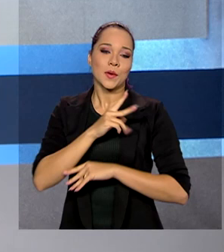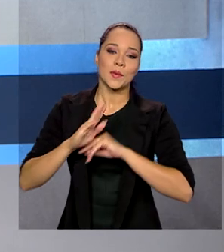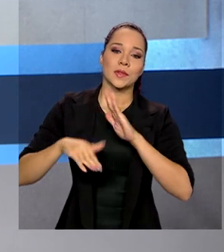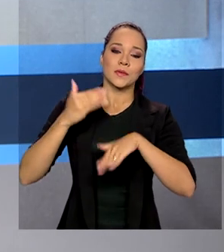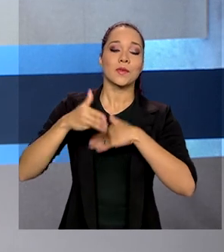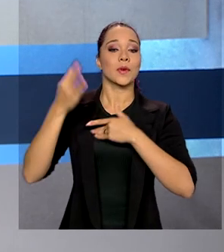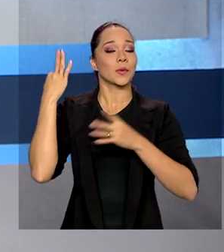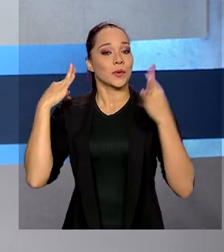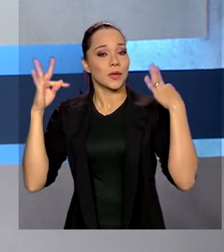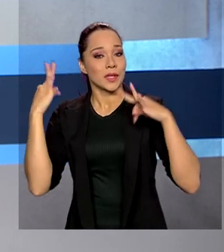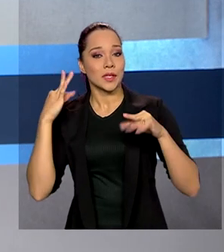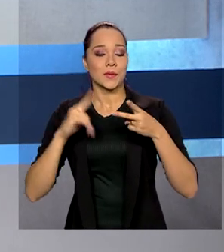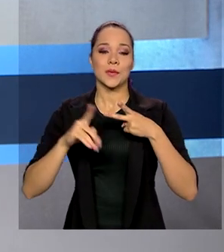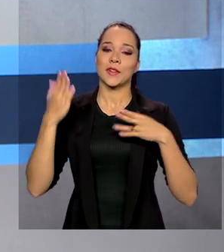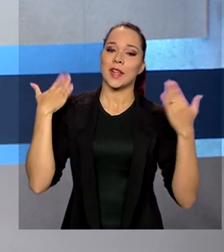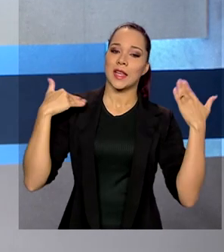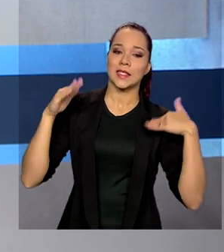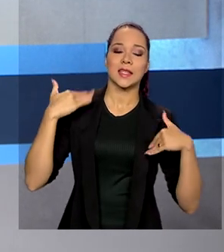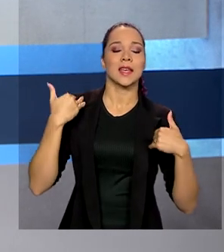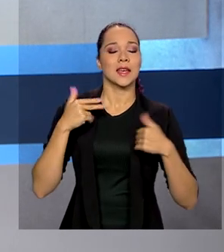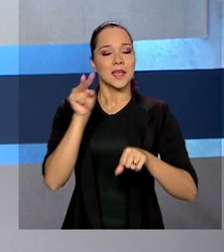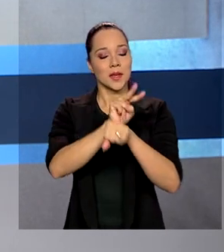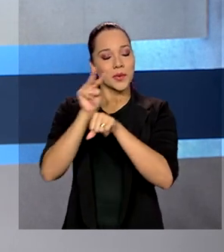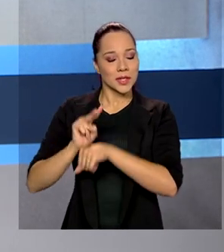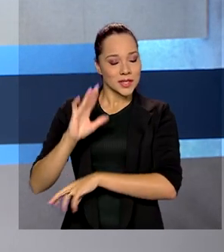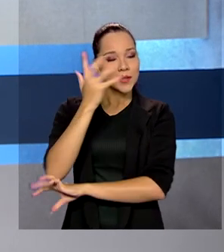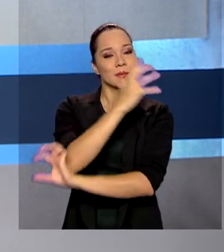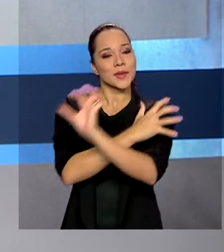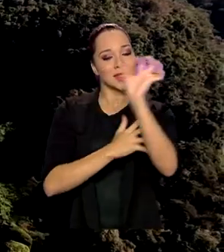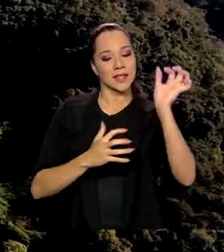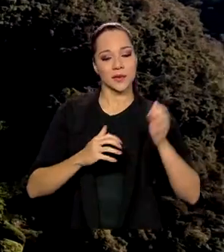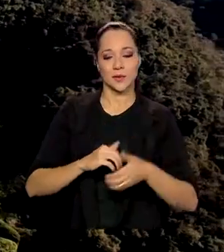desenvolver o turismo, o lazer e a preservação ambiental.